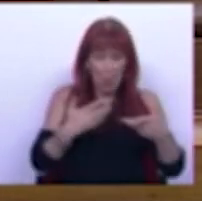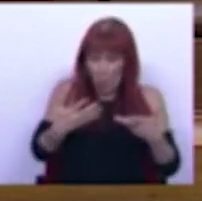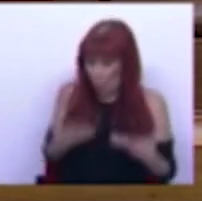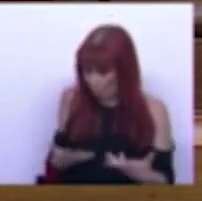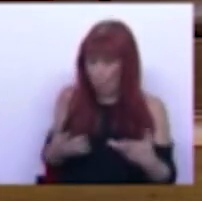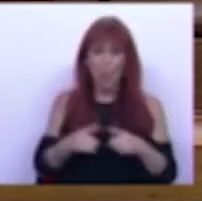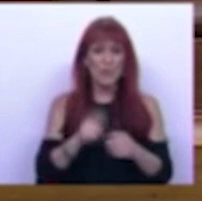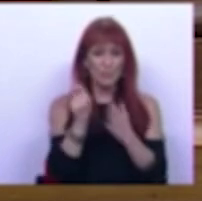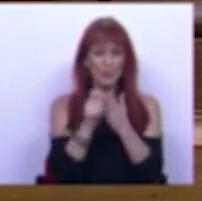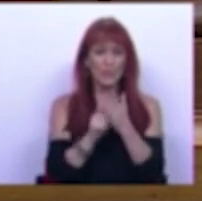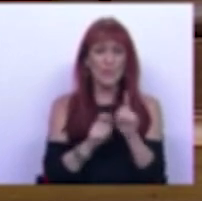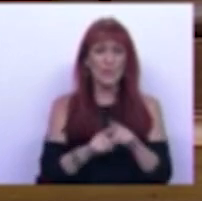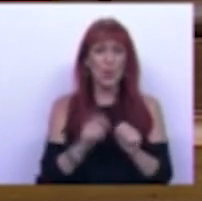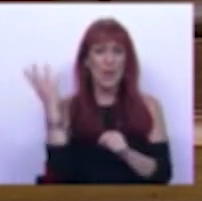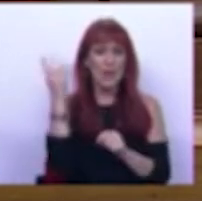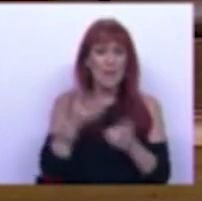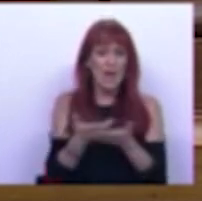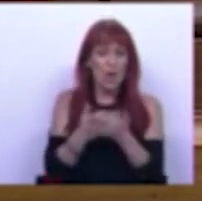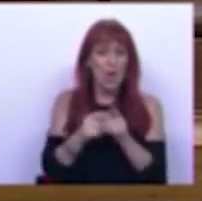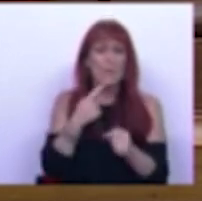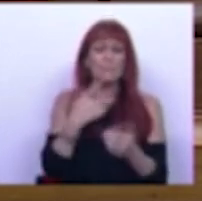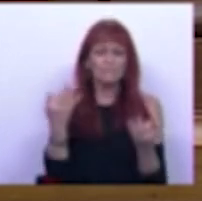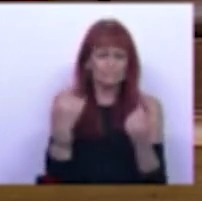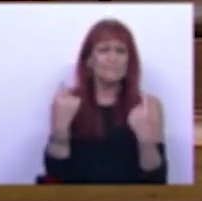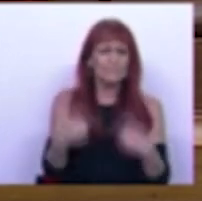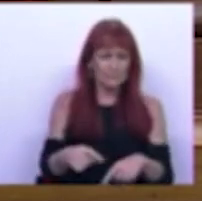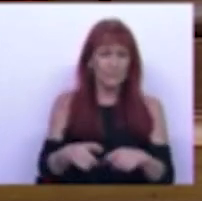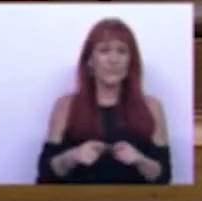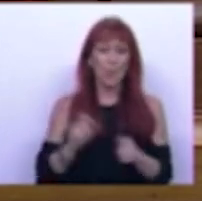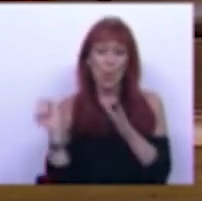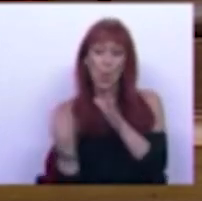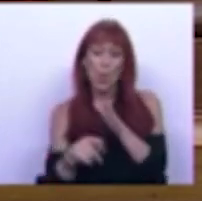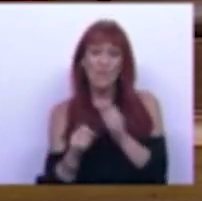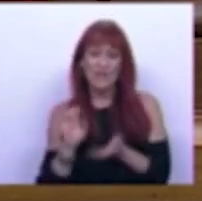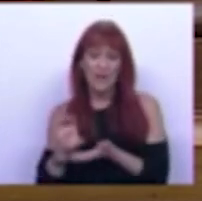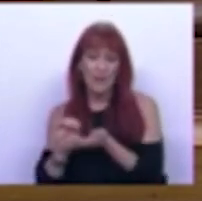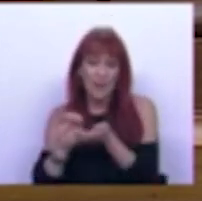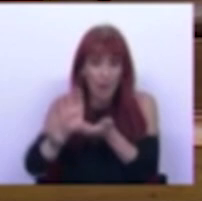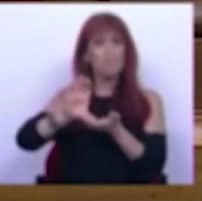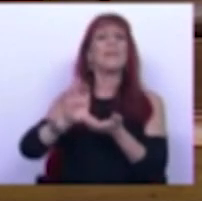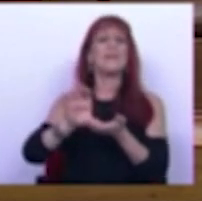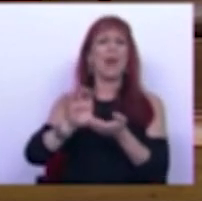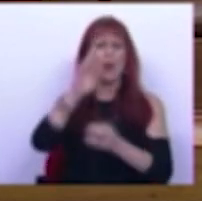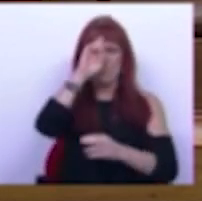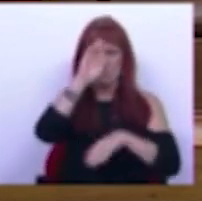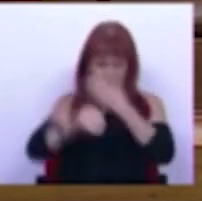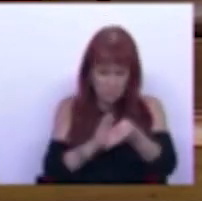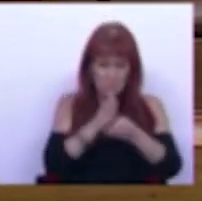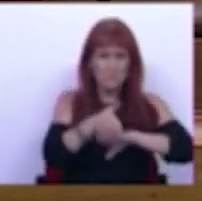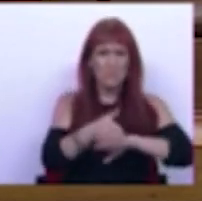hoje o indicador do clima económico confirmou. O Fundo de Capitalização e Resiliência